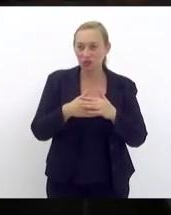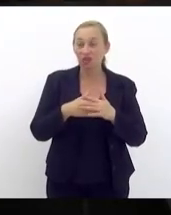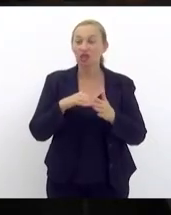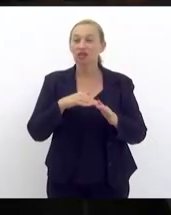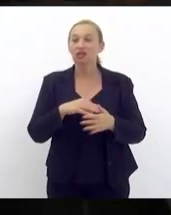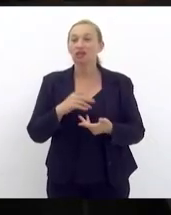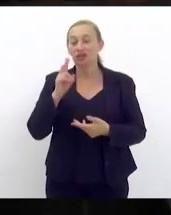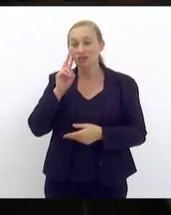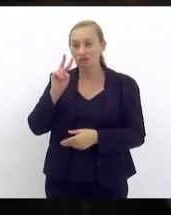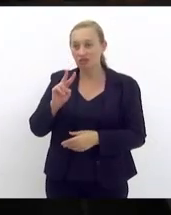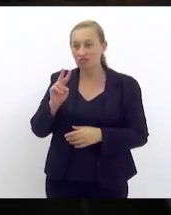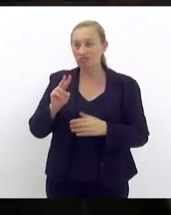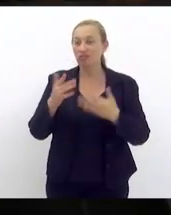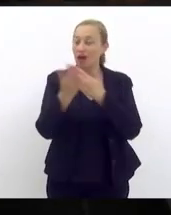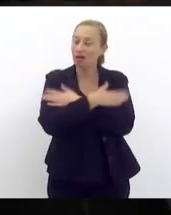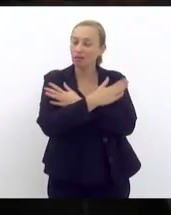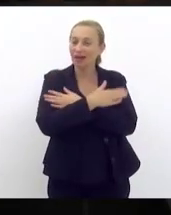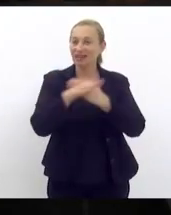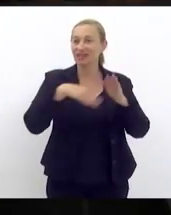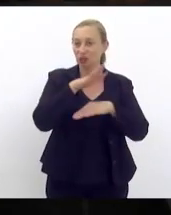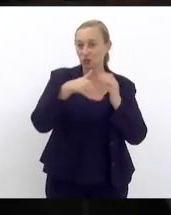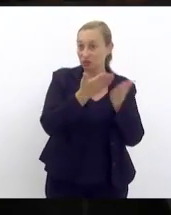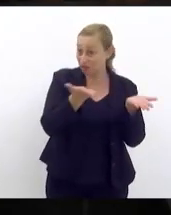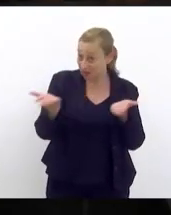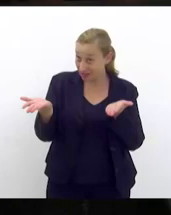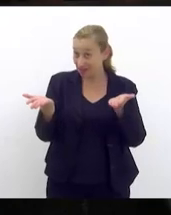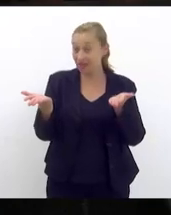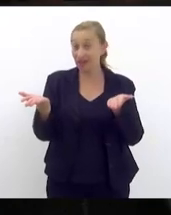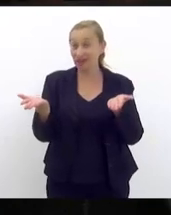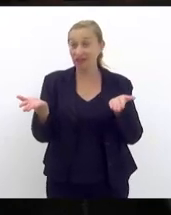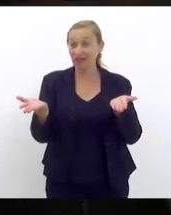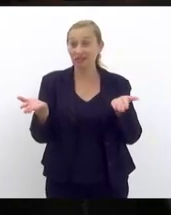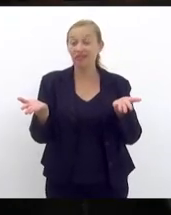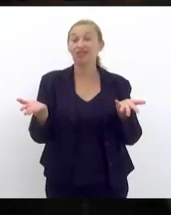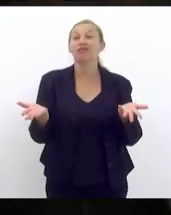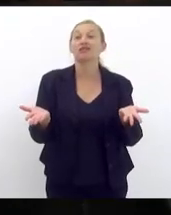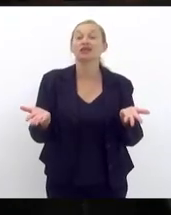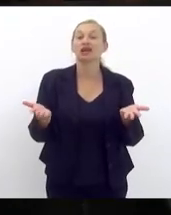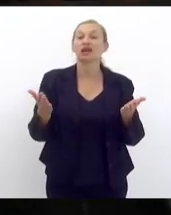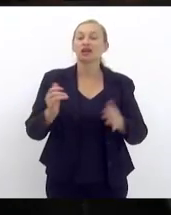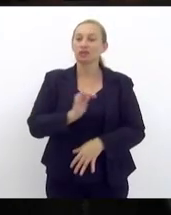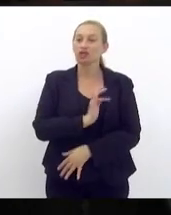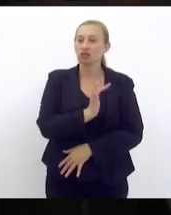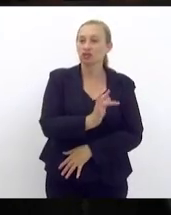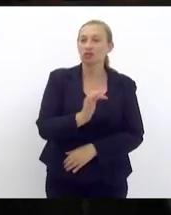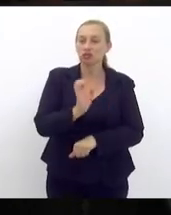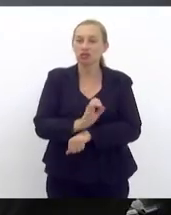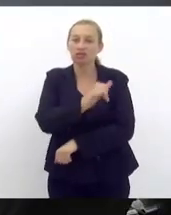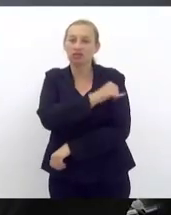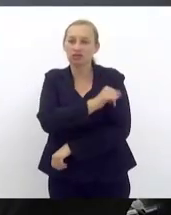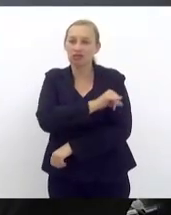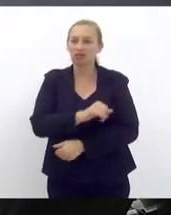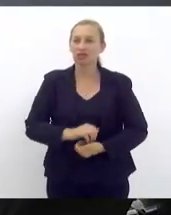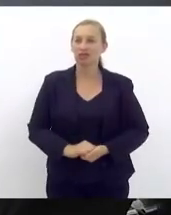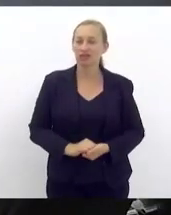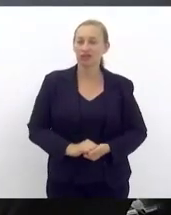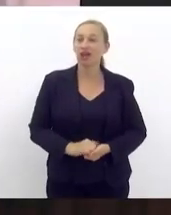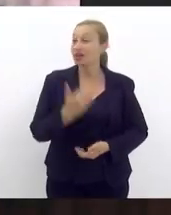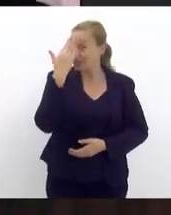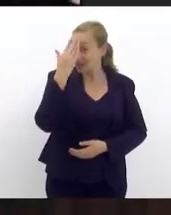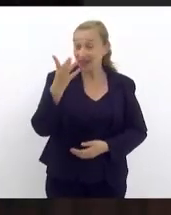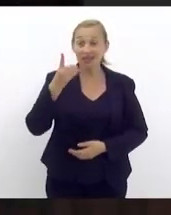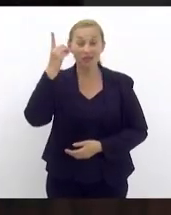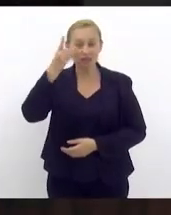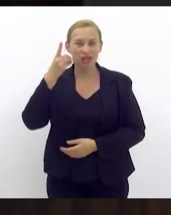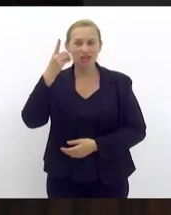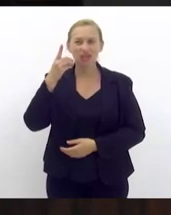assistindo e um grande abraço a todos um abraço para toda a população iguaçuana da Baixada Fluminense e do estado do Rio de Janeiro obrigado deputado